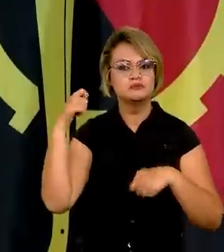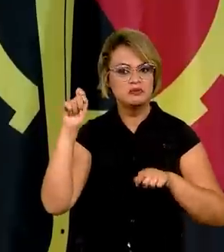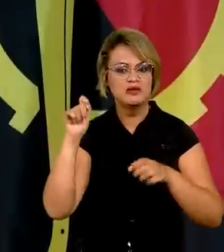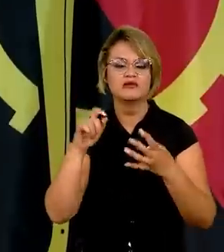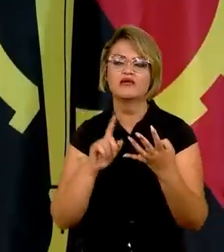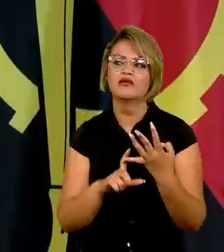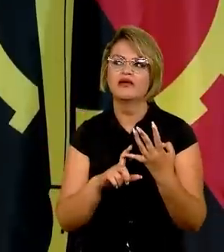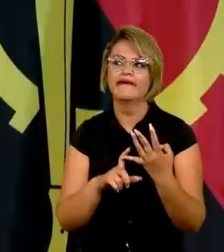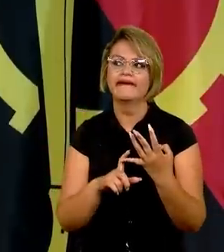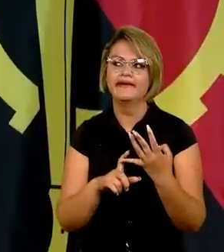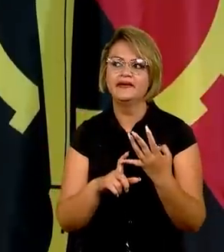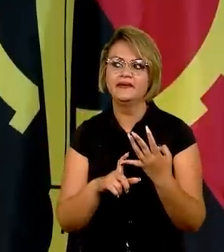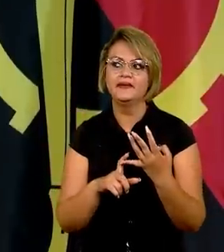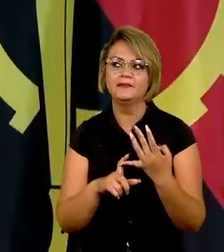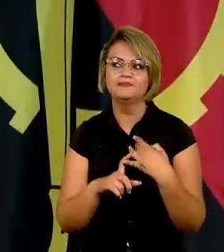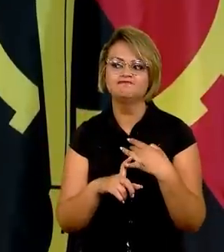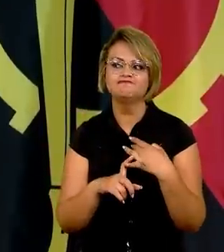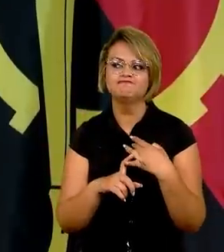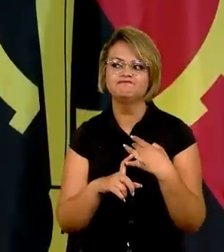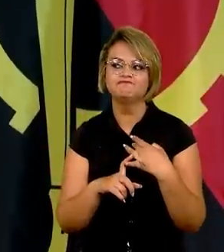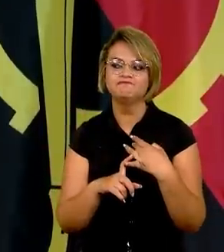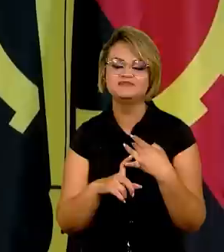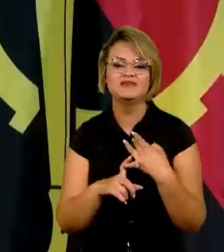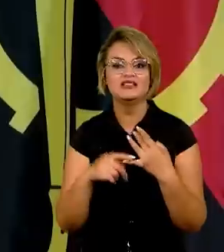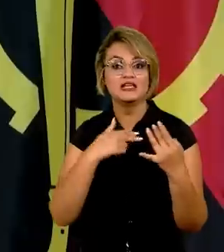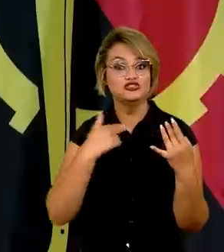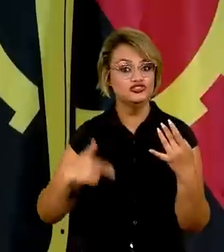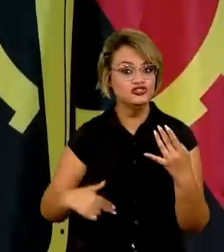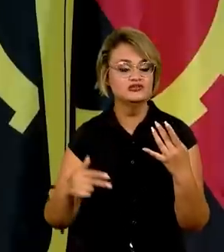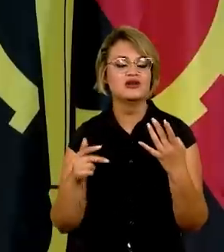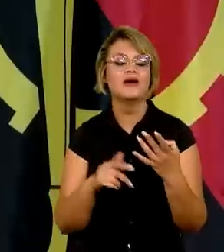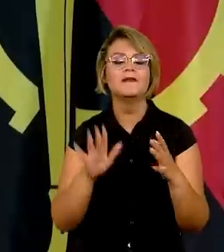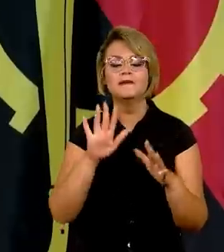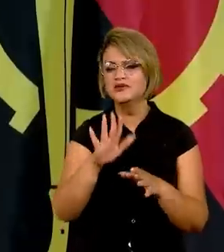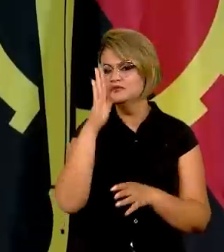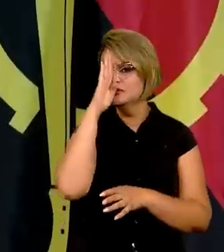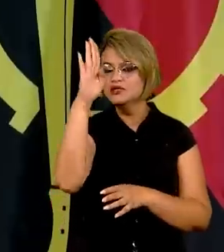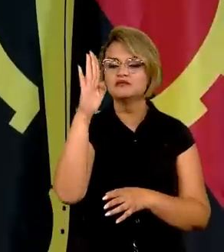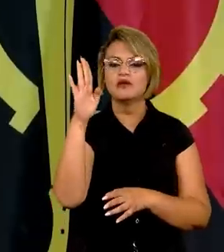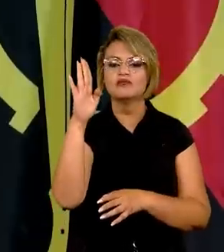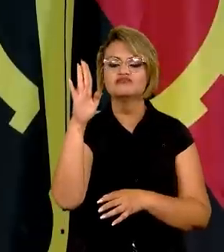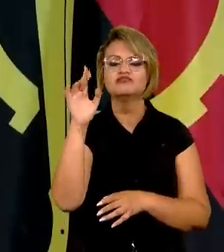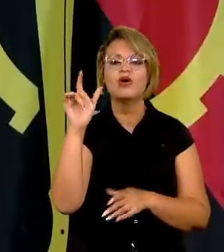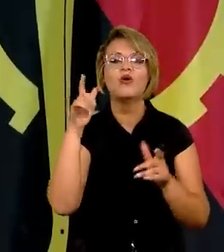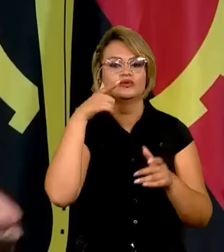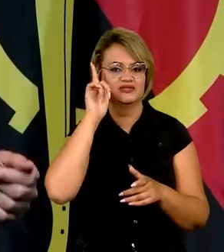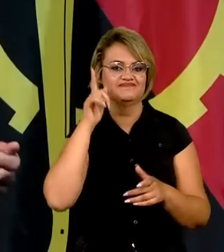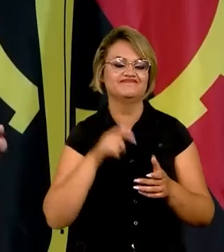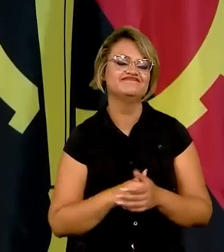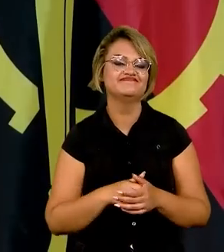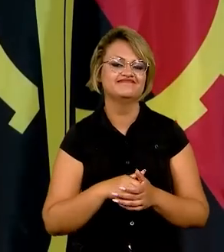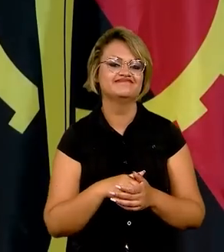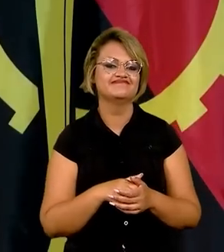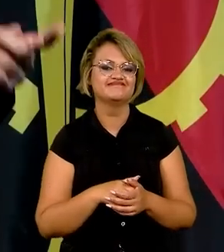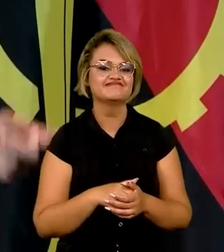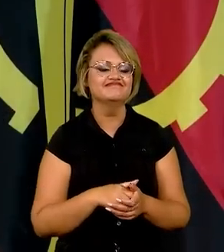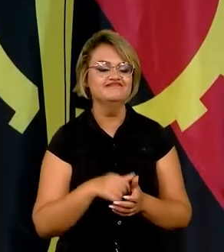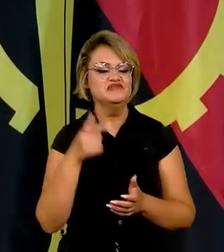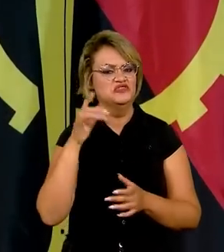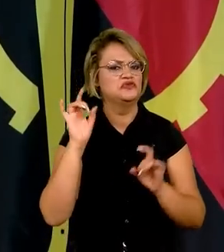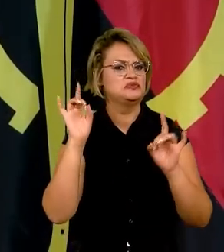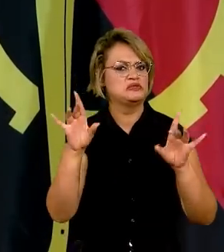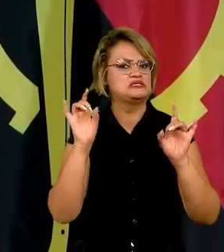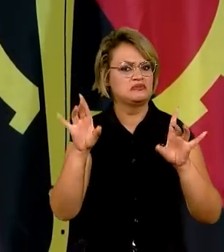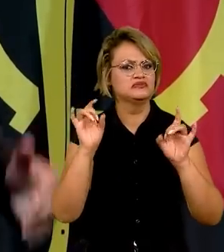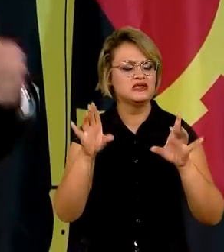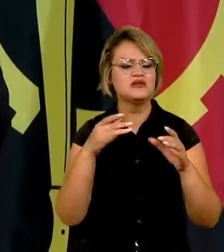China, mas o maior de todos eles aconteceu ontem. E foi uma coisa extraordinária, porque na conversa com